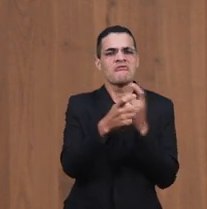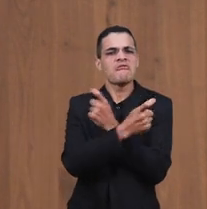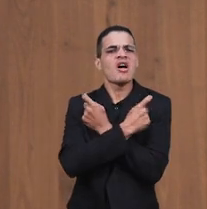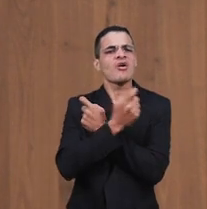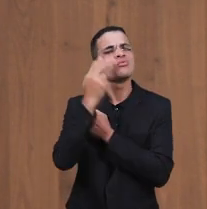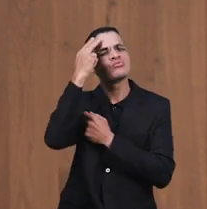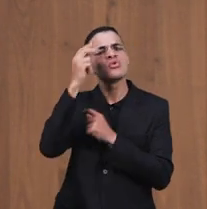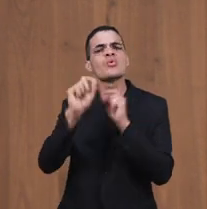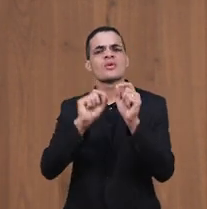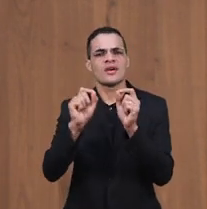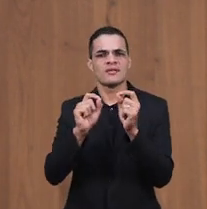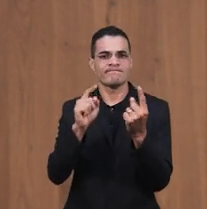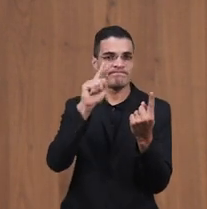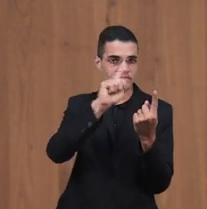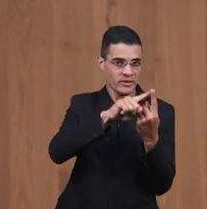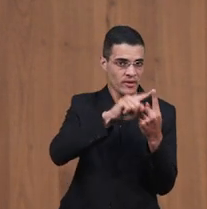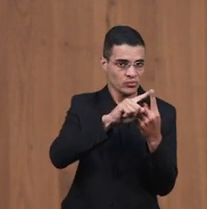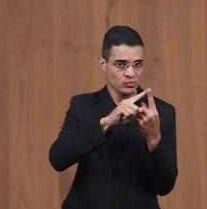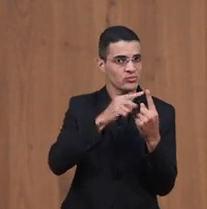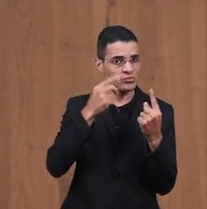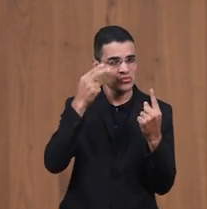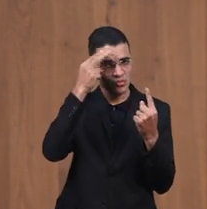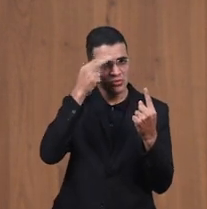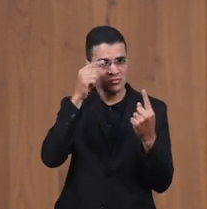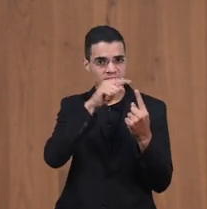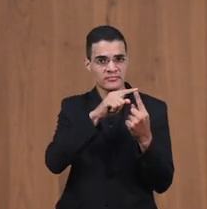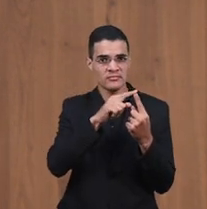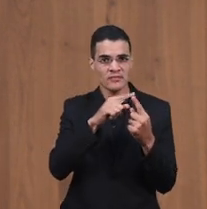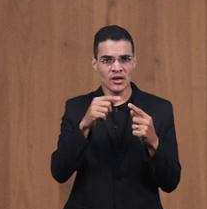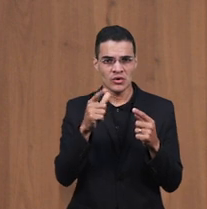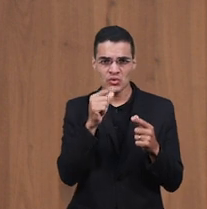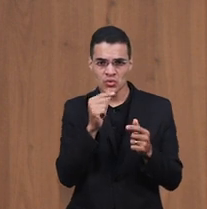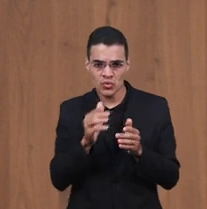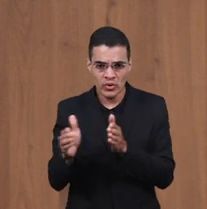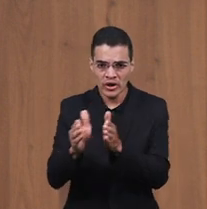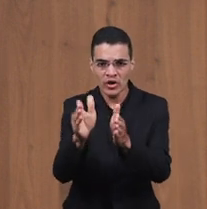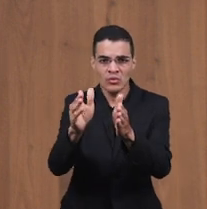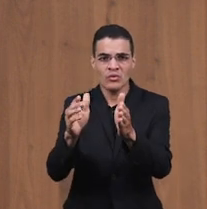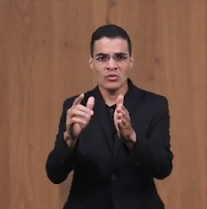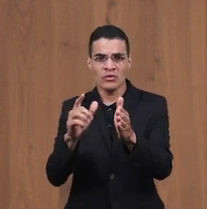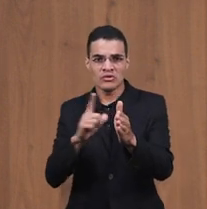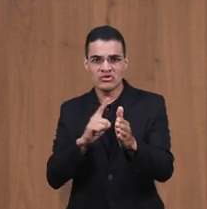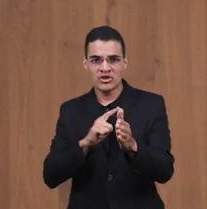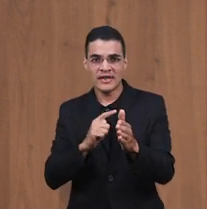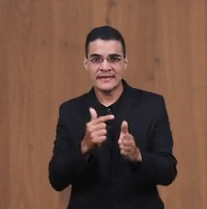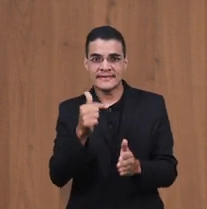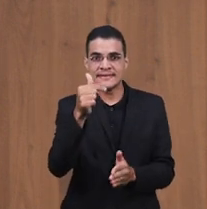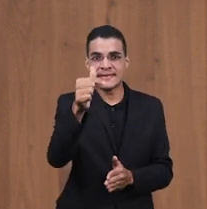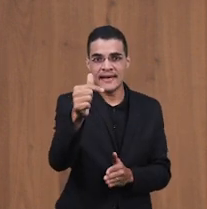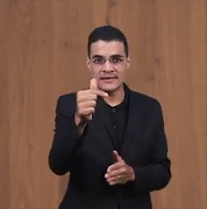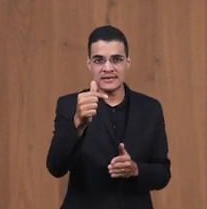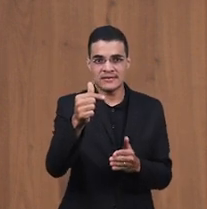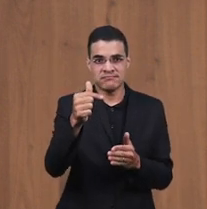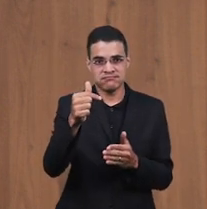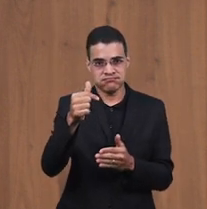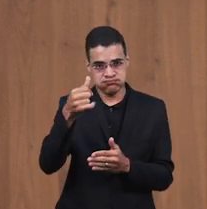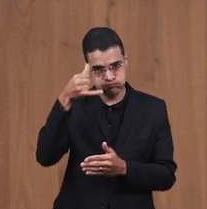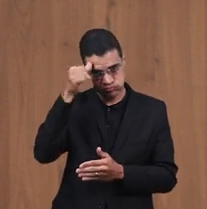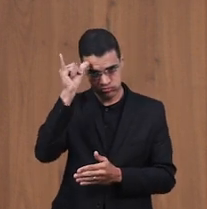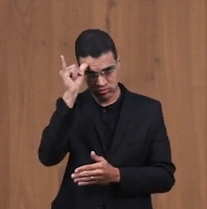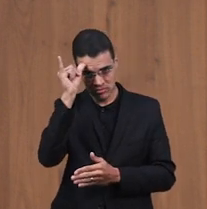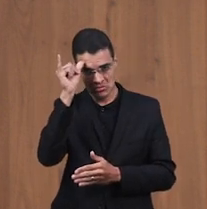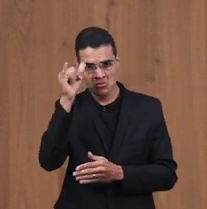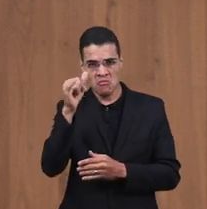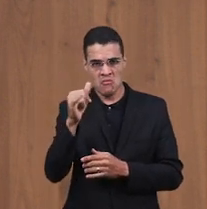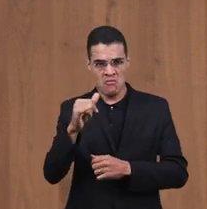que de um rio Subiam sete vacas Sete vacas gordas e formosas